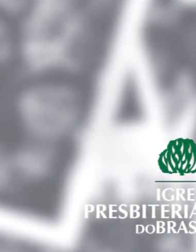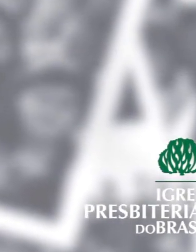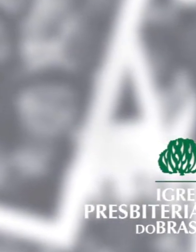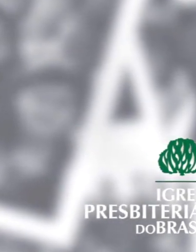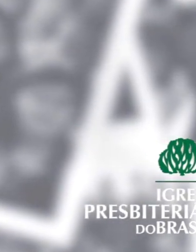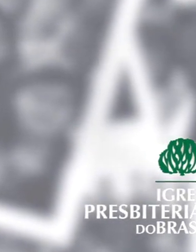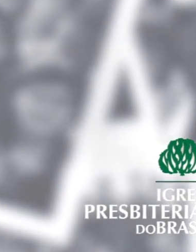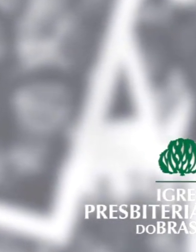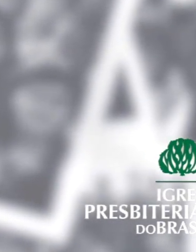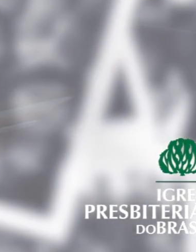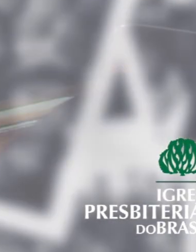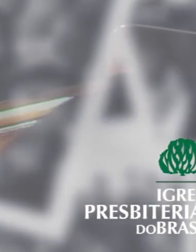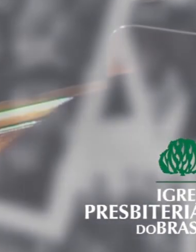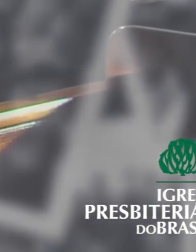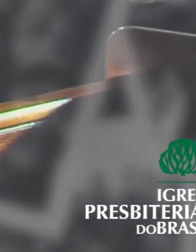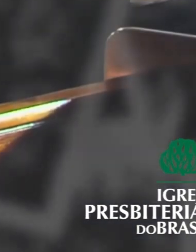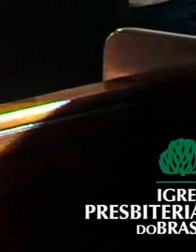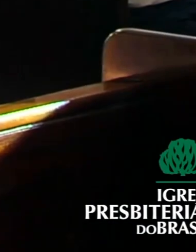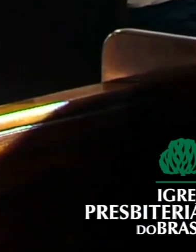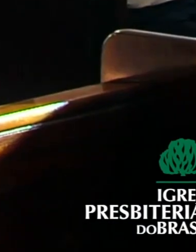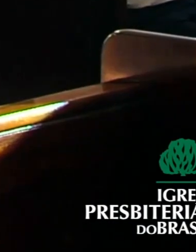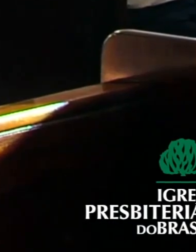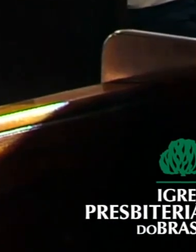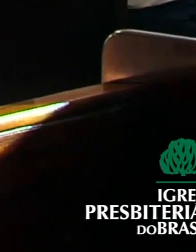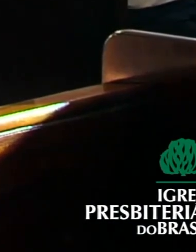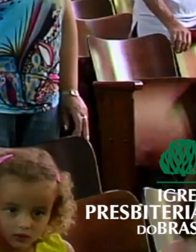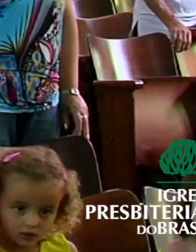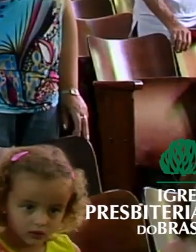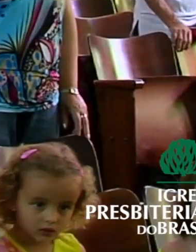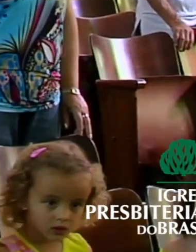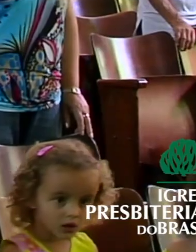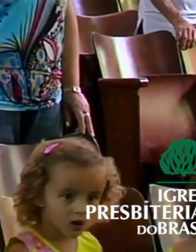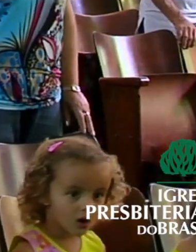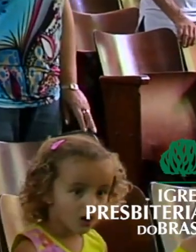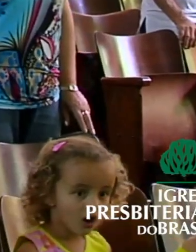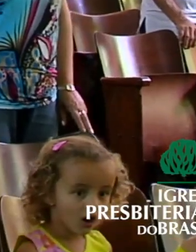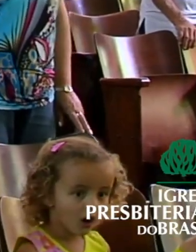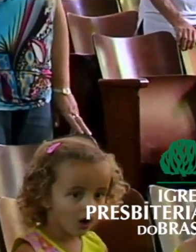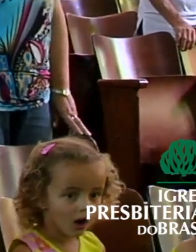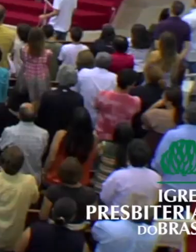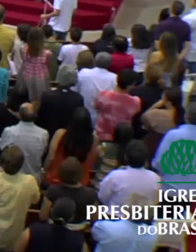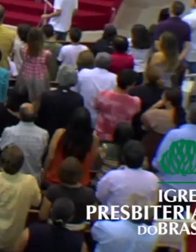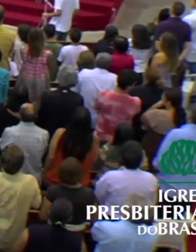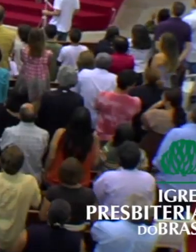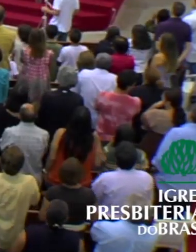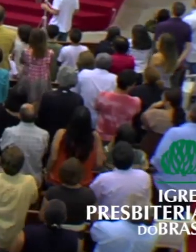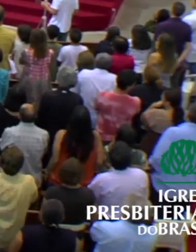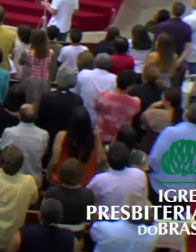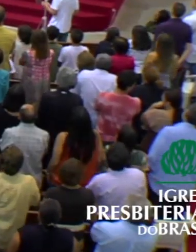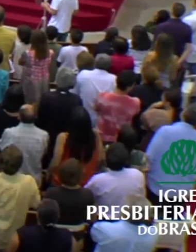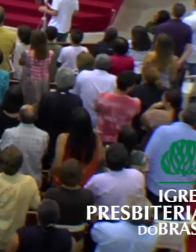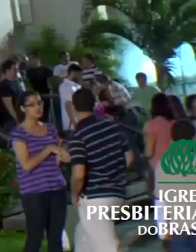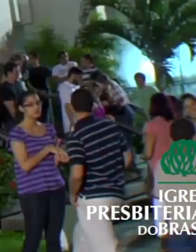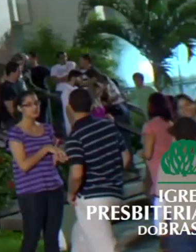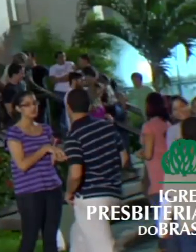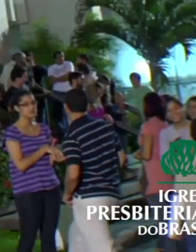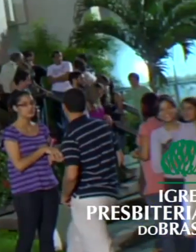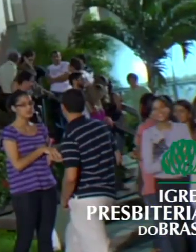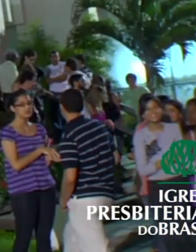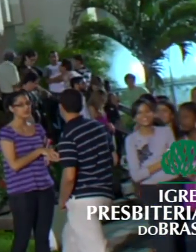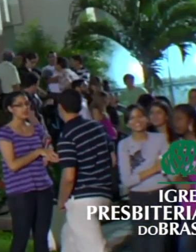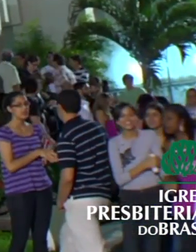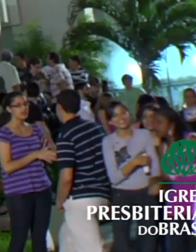Green Simonton ao nosso país em 1859. Com o profundo desejo no coração de